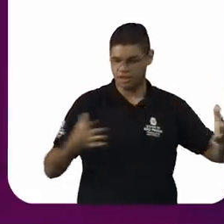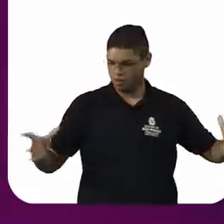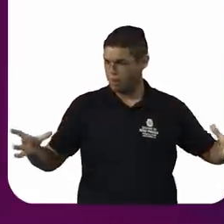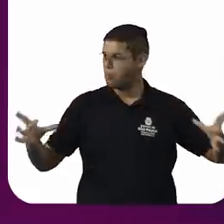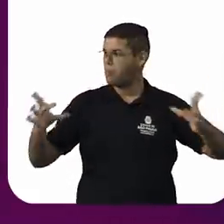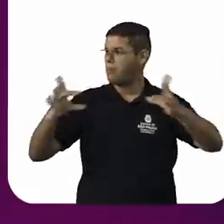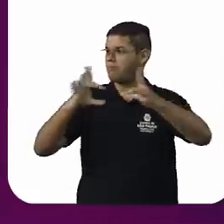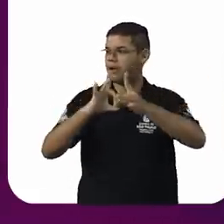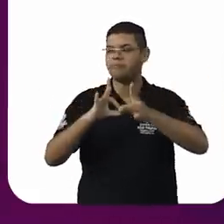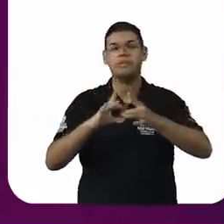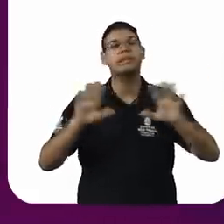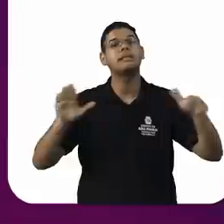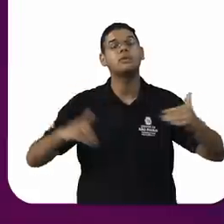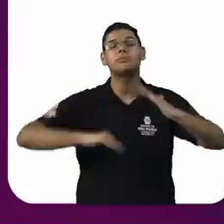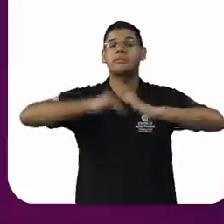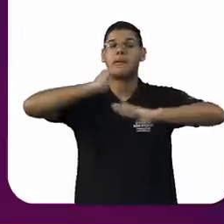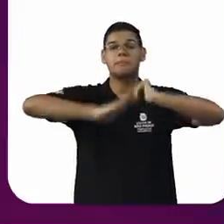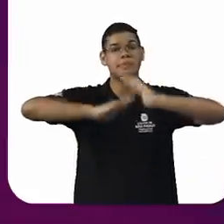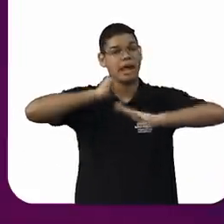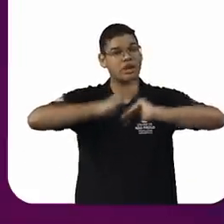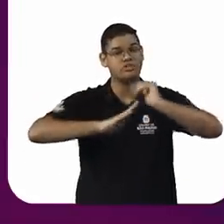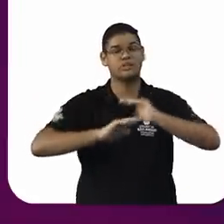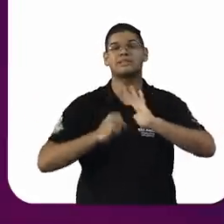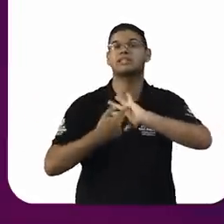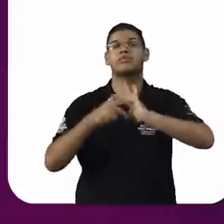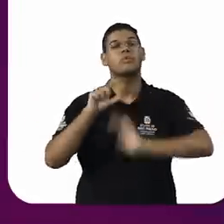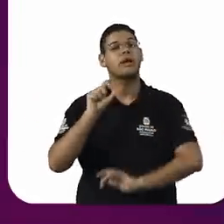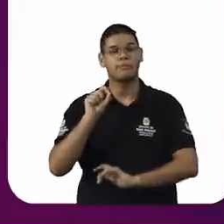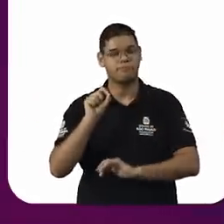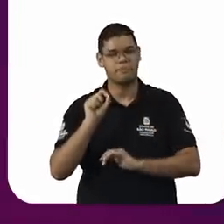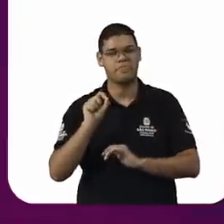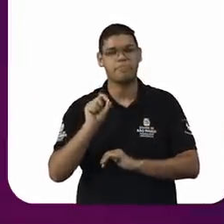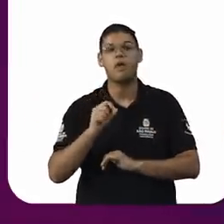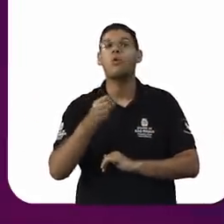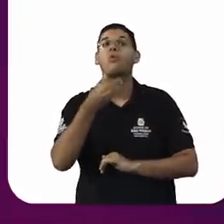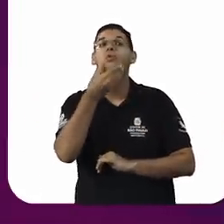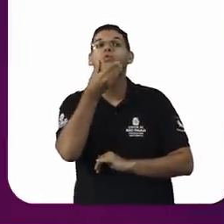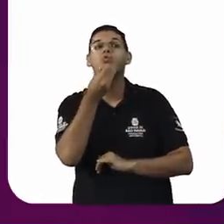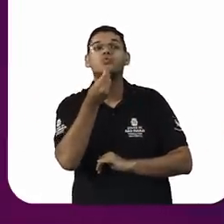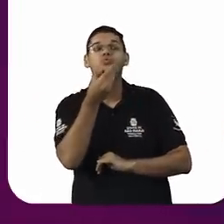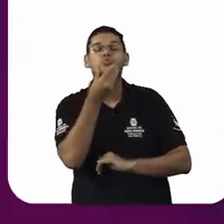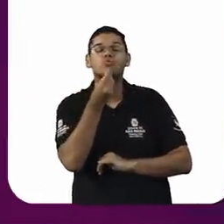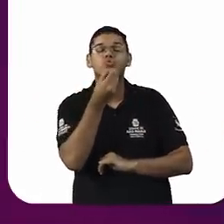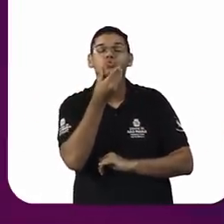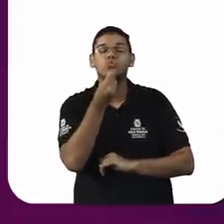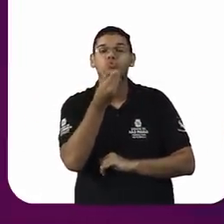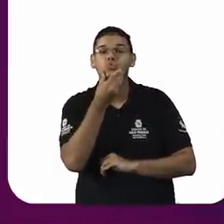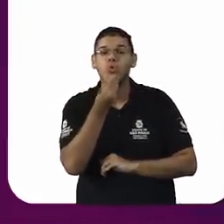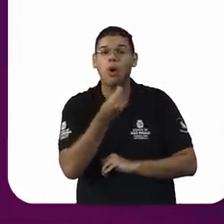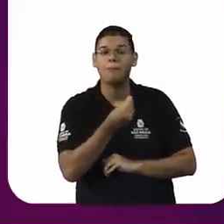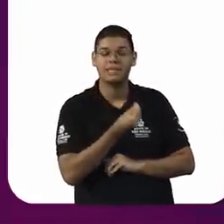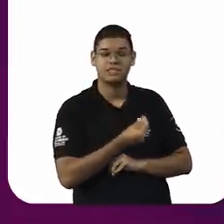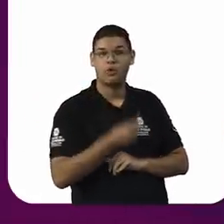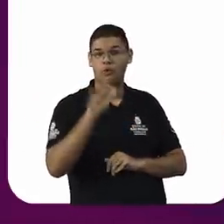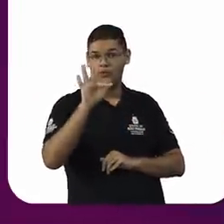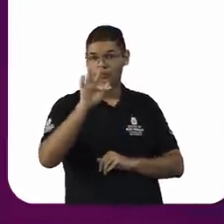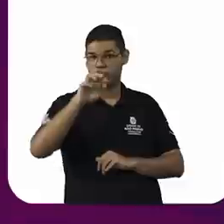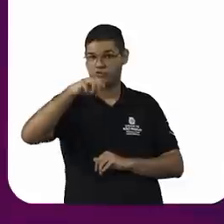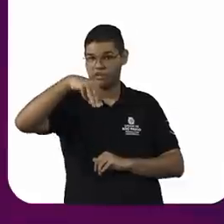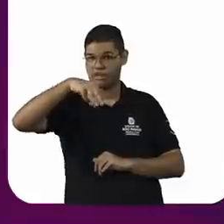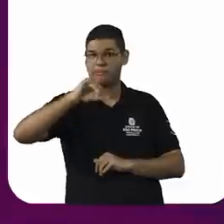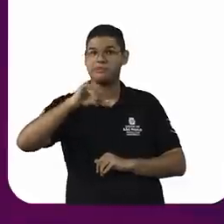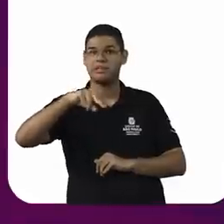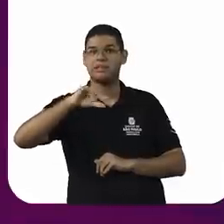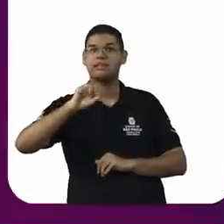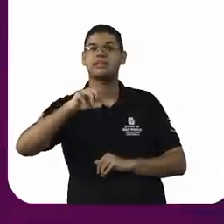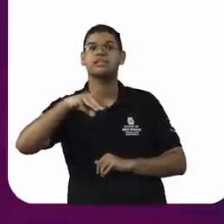uma conduta reiterada na qual os homens acabam explicando as mulheres de forma condescendente,